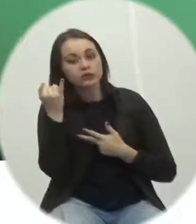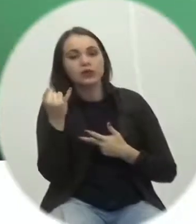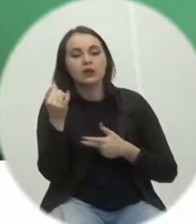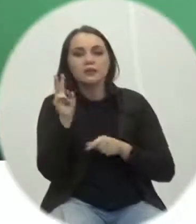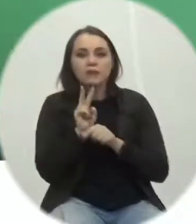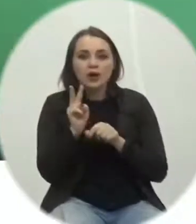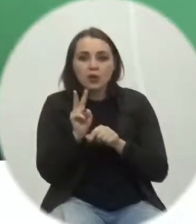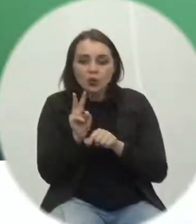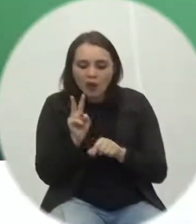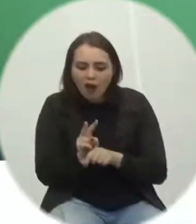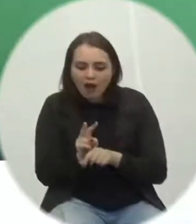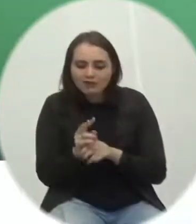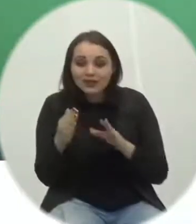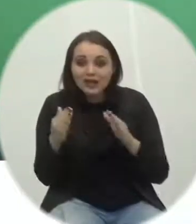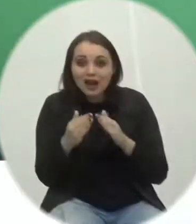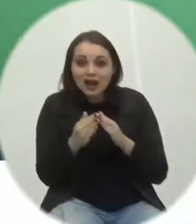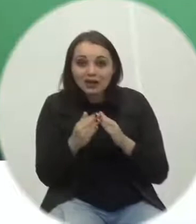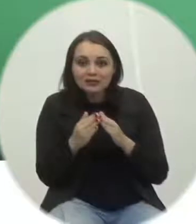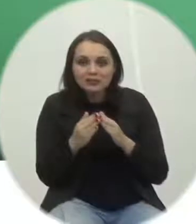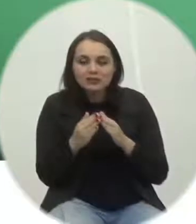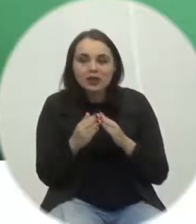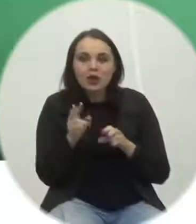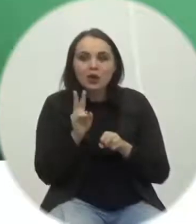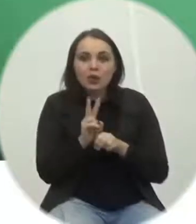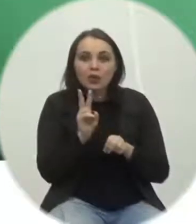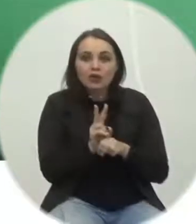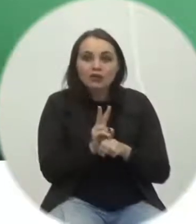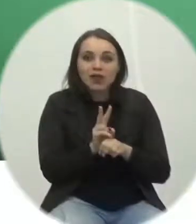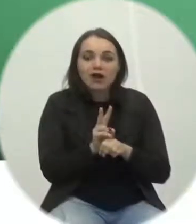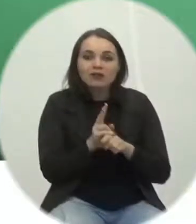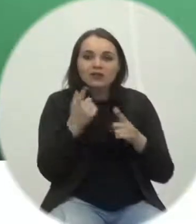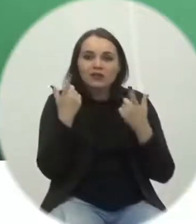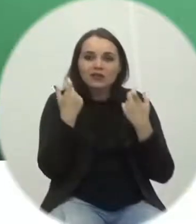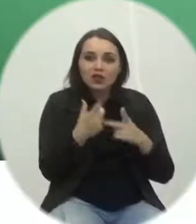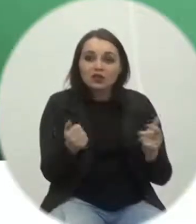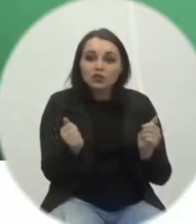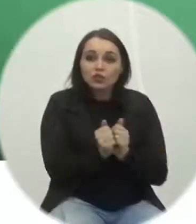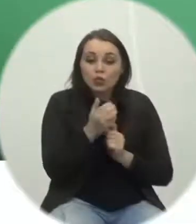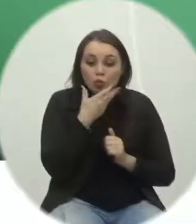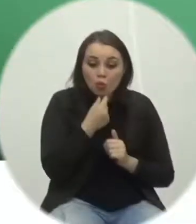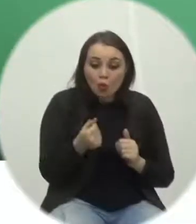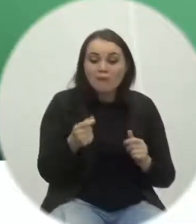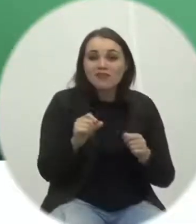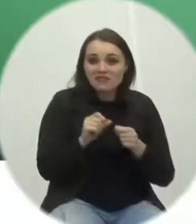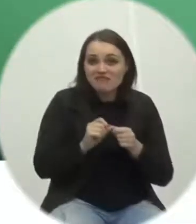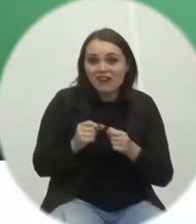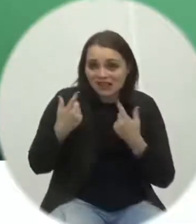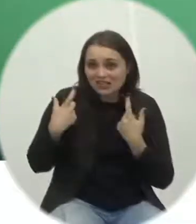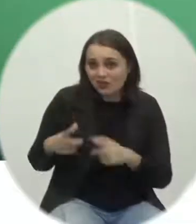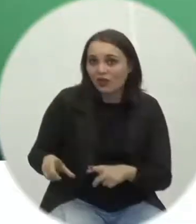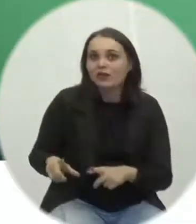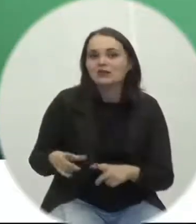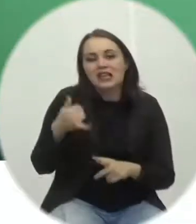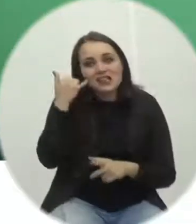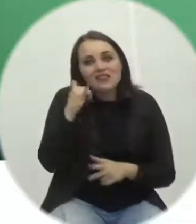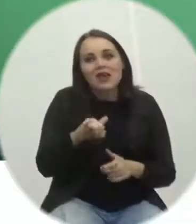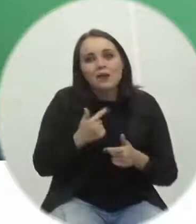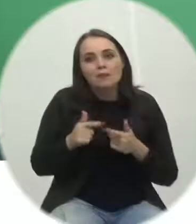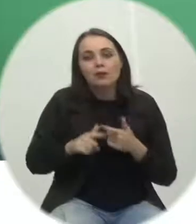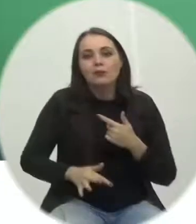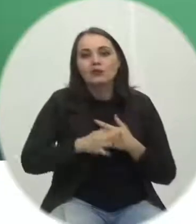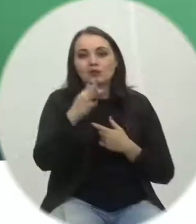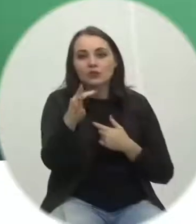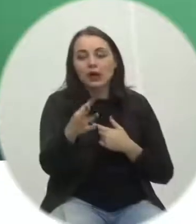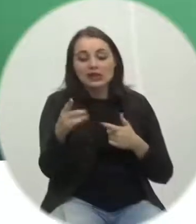problema, combater a violência com os homens autores de violência, evitar a reincidência. Esse tipo de programa, por